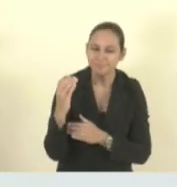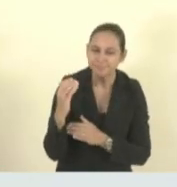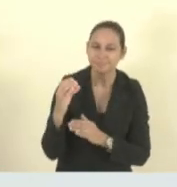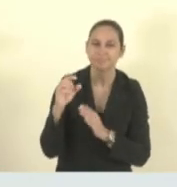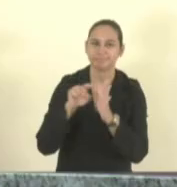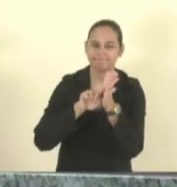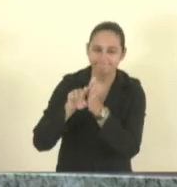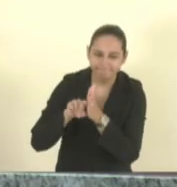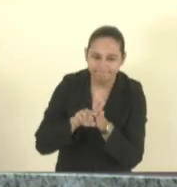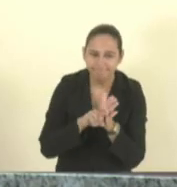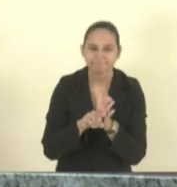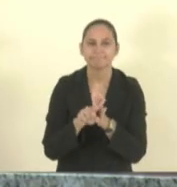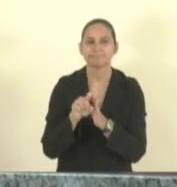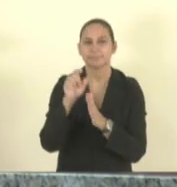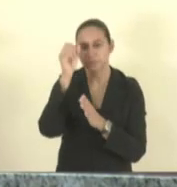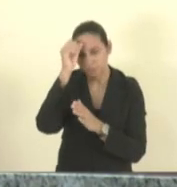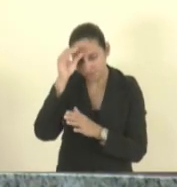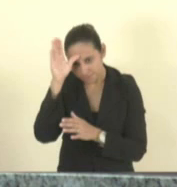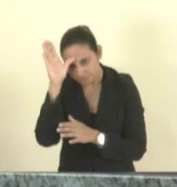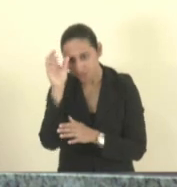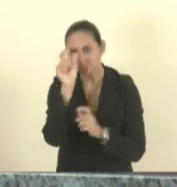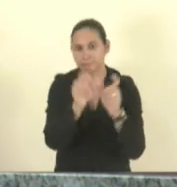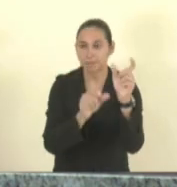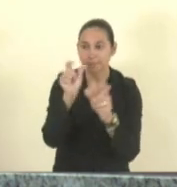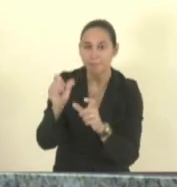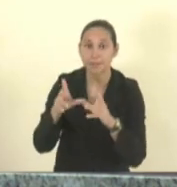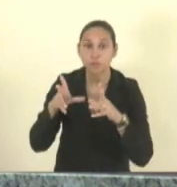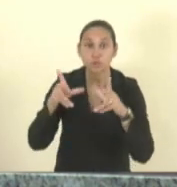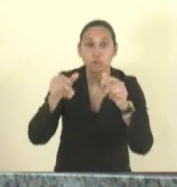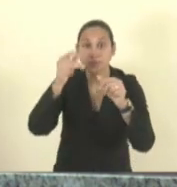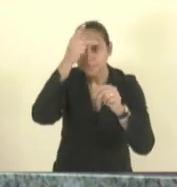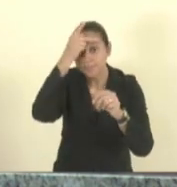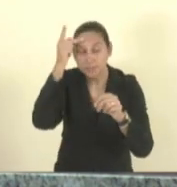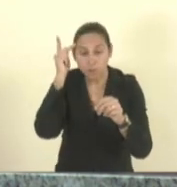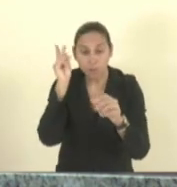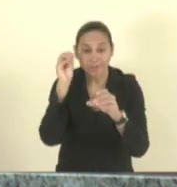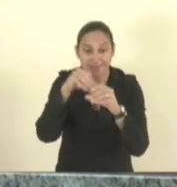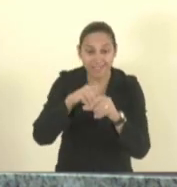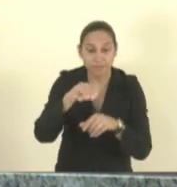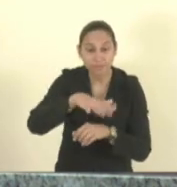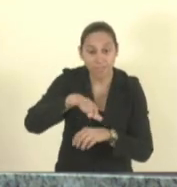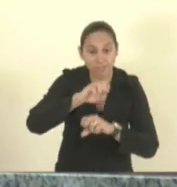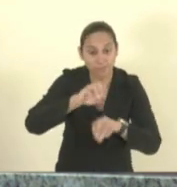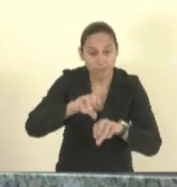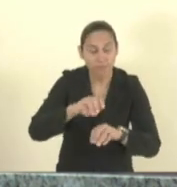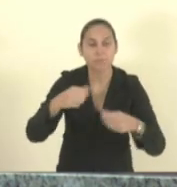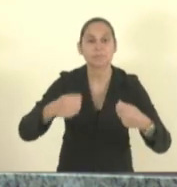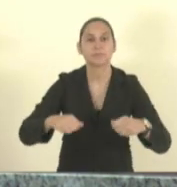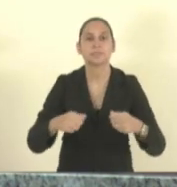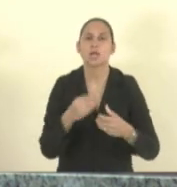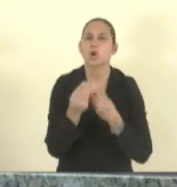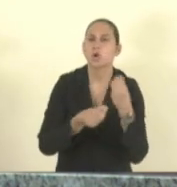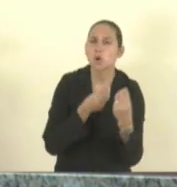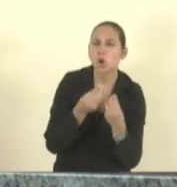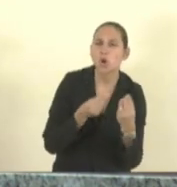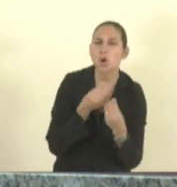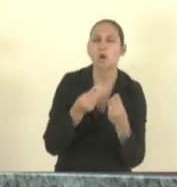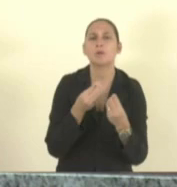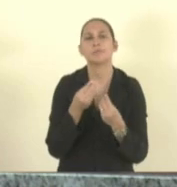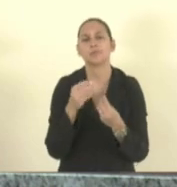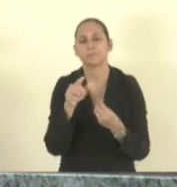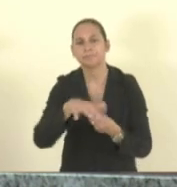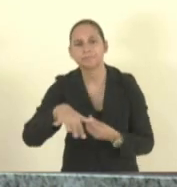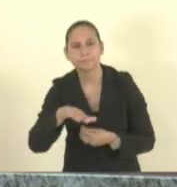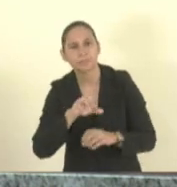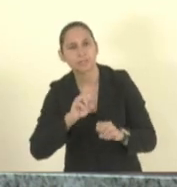sociedade os demais atores precisam ter ciência de como é e de que de maneira essa educação